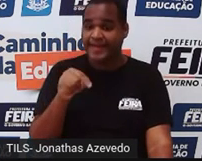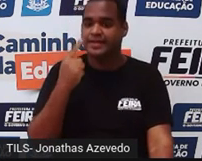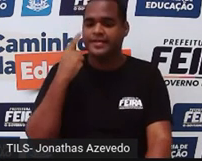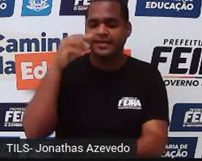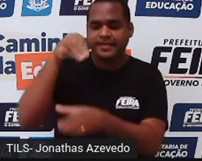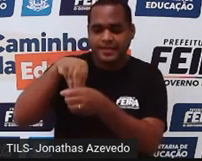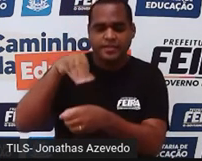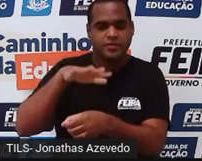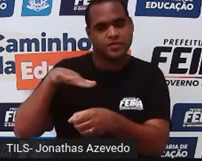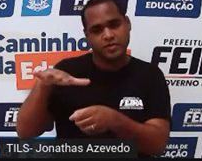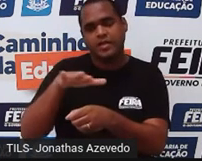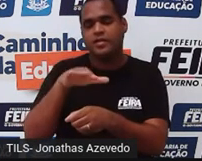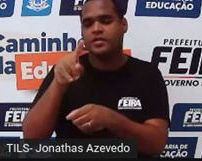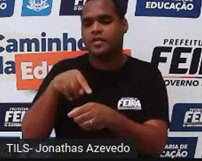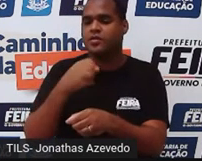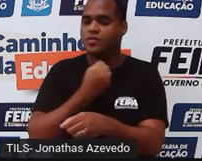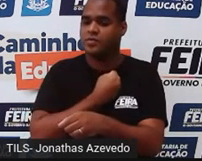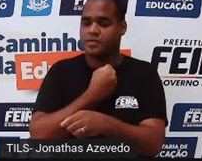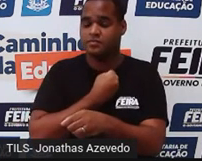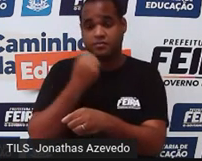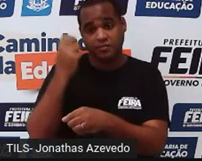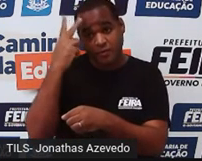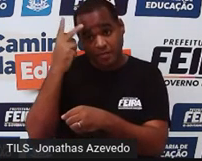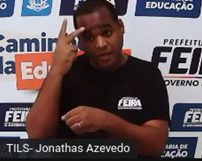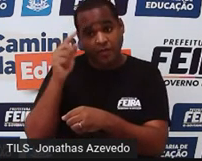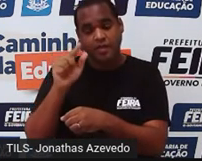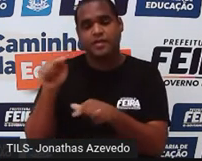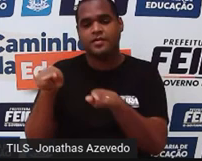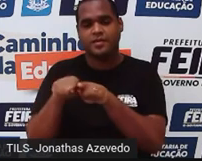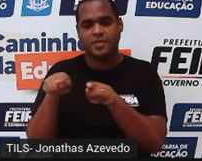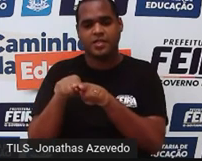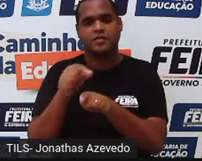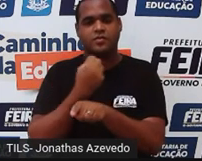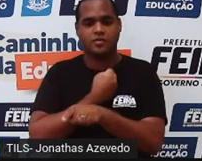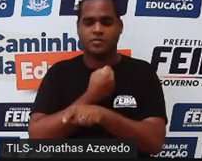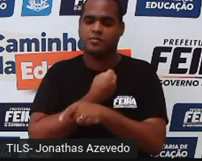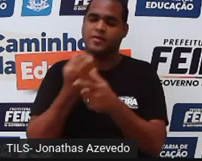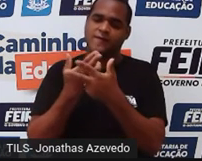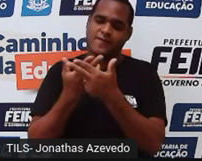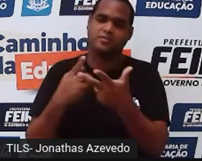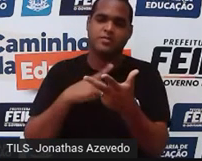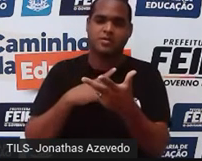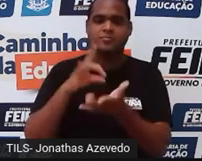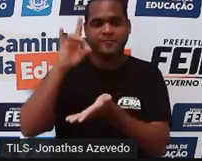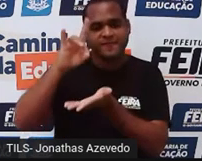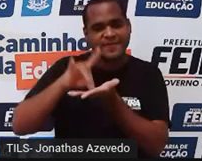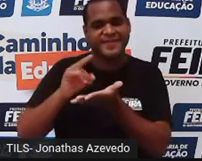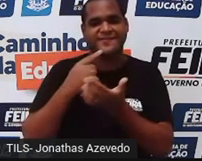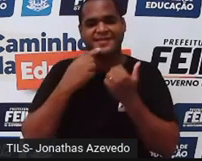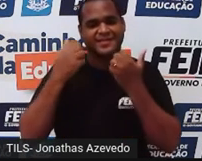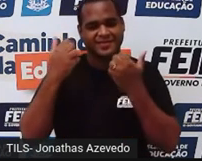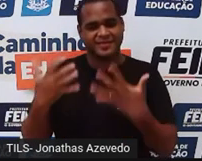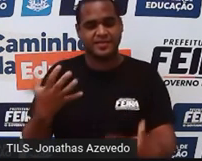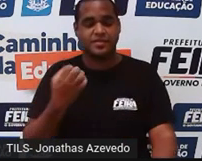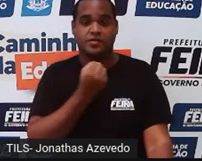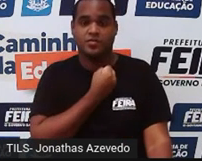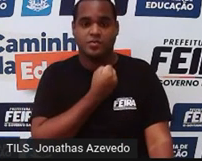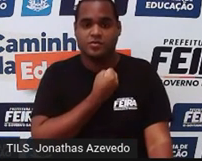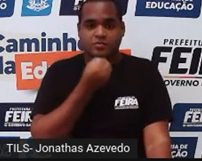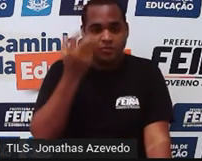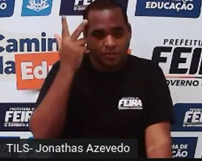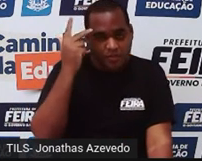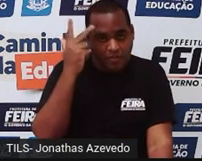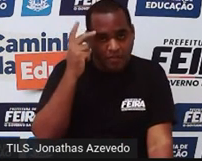estão os números naturais e os números inteiros. Então, falou de número real, tá falando de número natural,